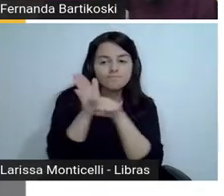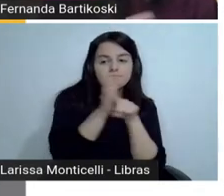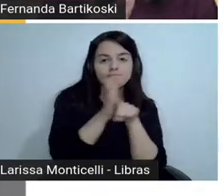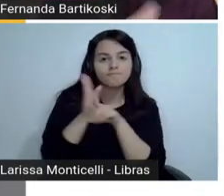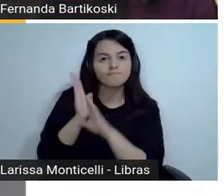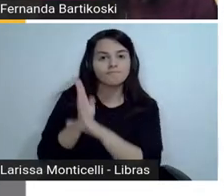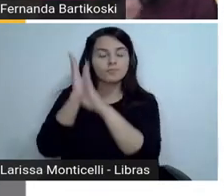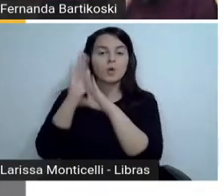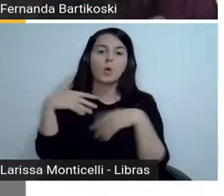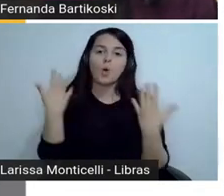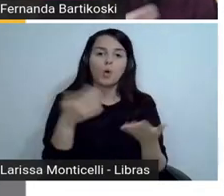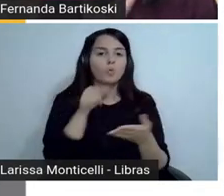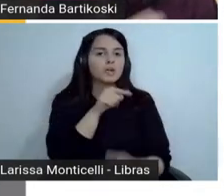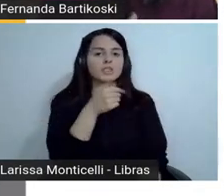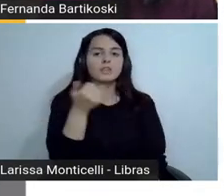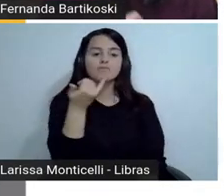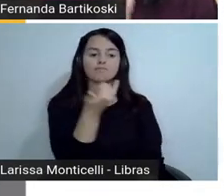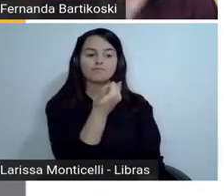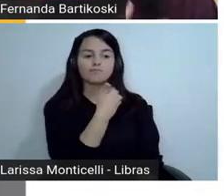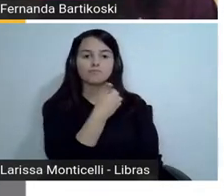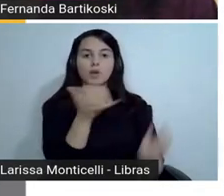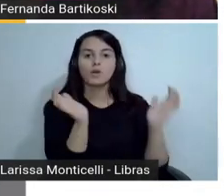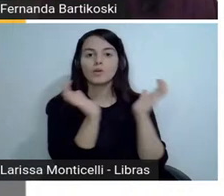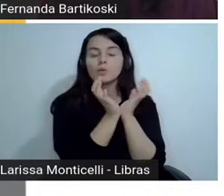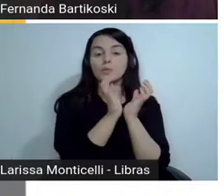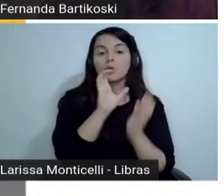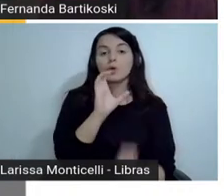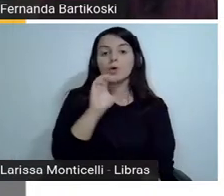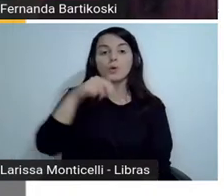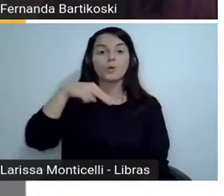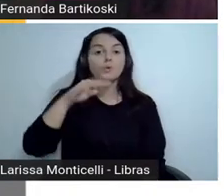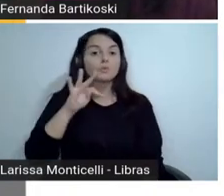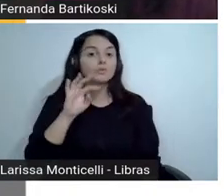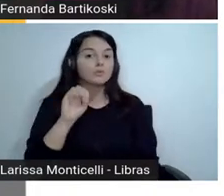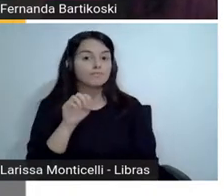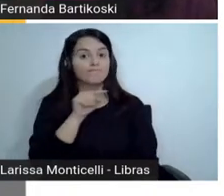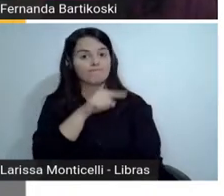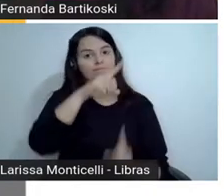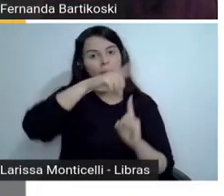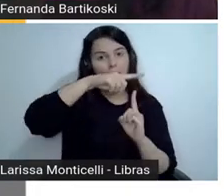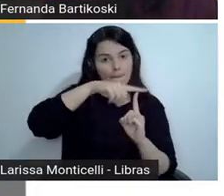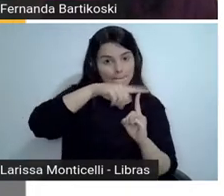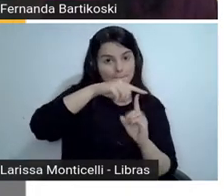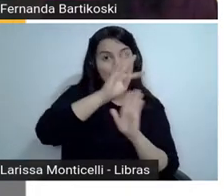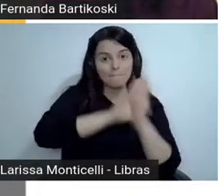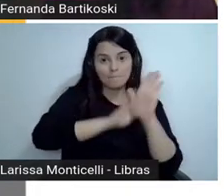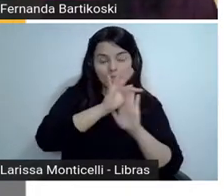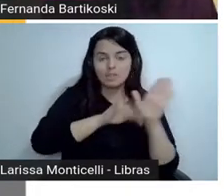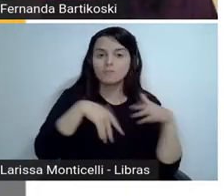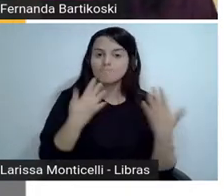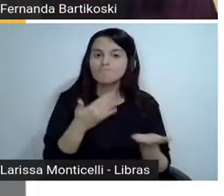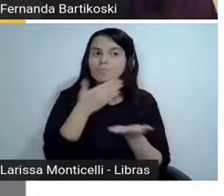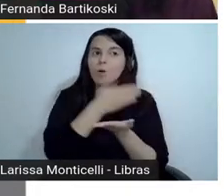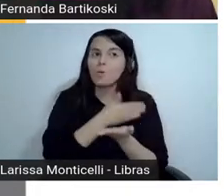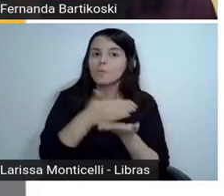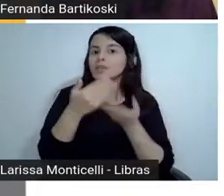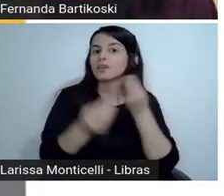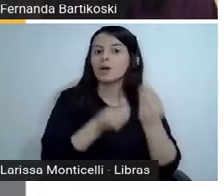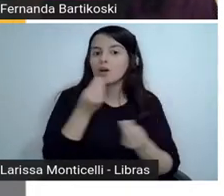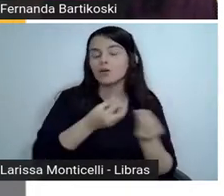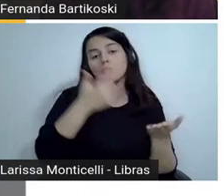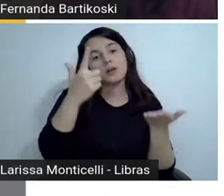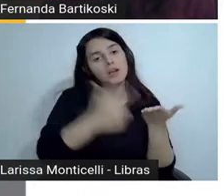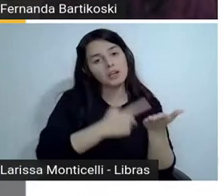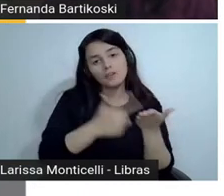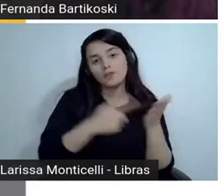vontade de sempre ir adiante, de ler bastante, desse ponto inicial. Eu acho que isso é comum também nos